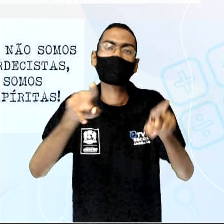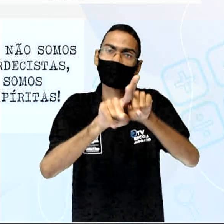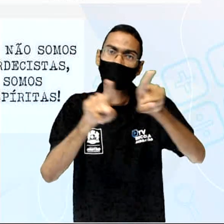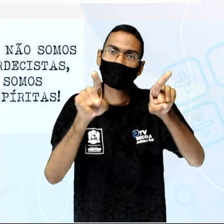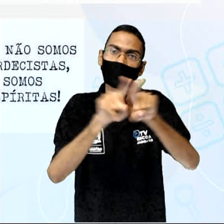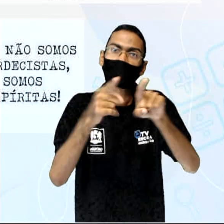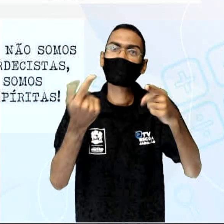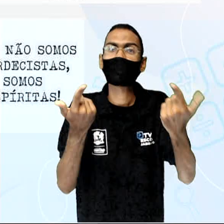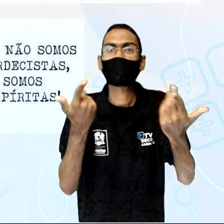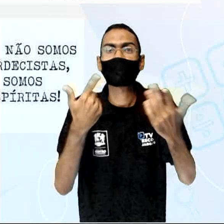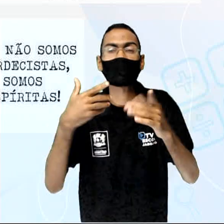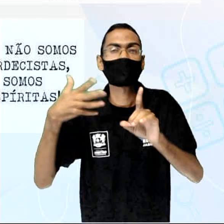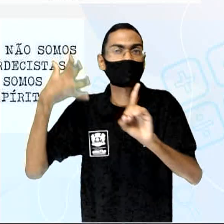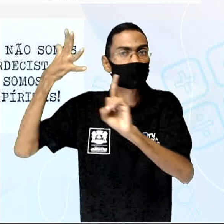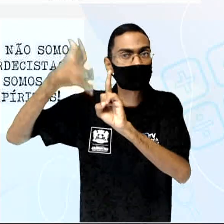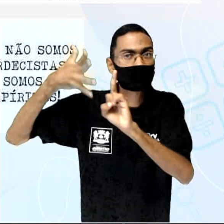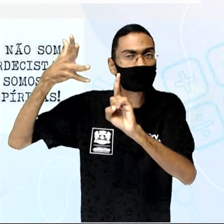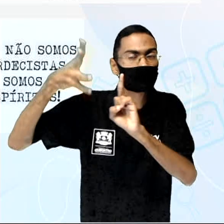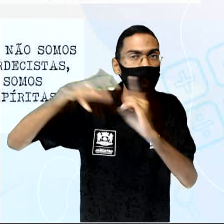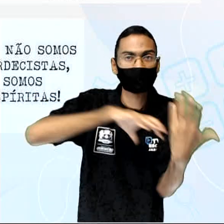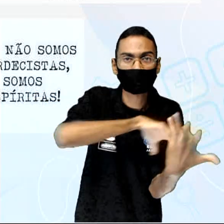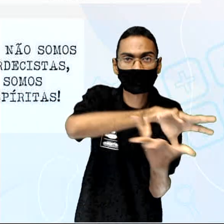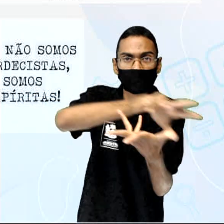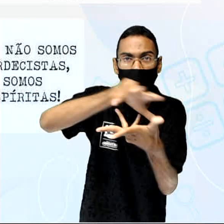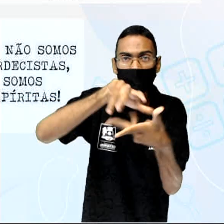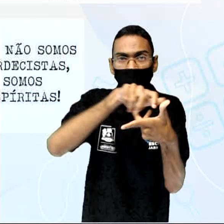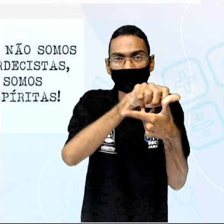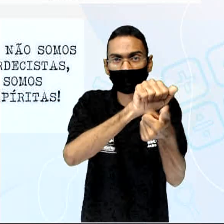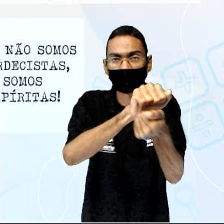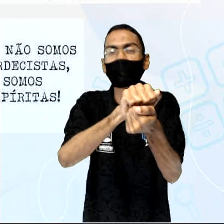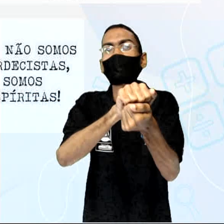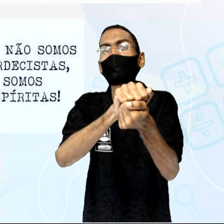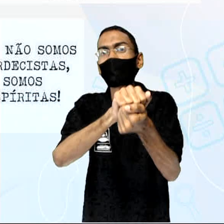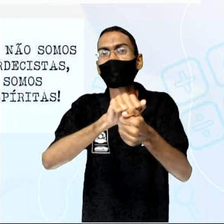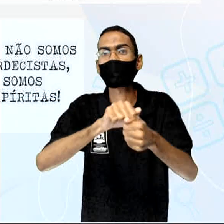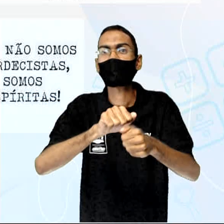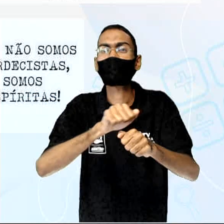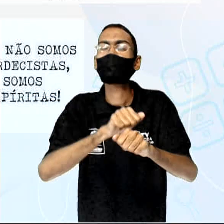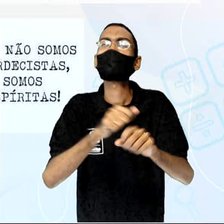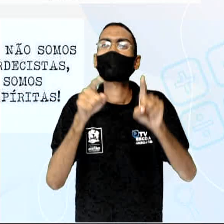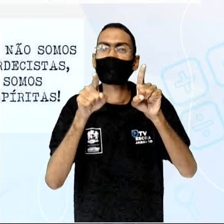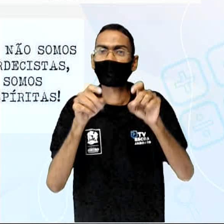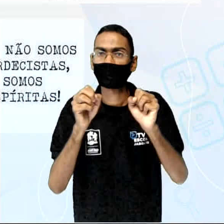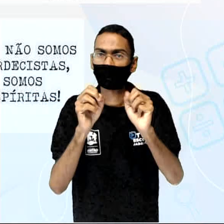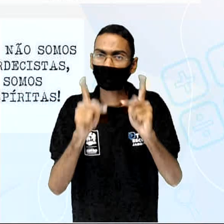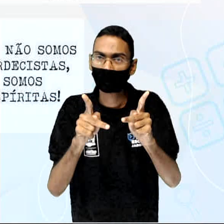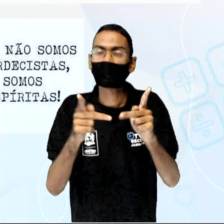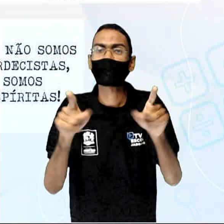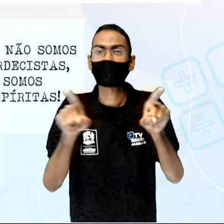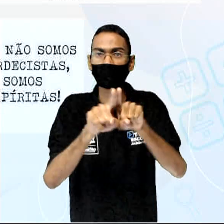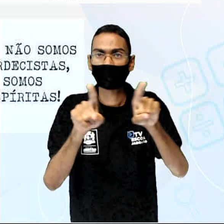Começa, de certa forma, a ser organizada com Allan Kardec, o professor